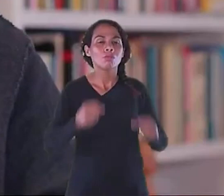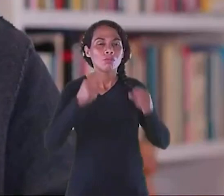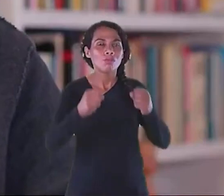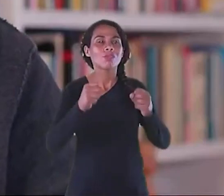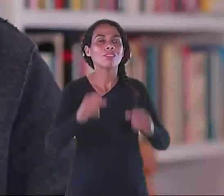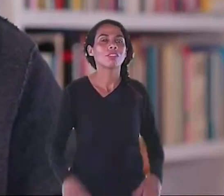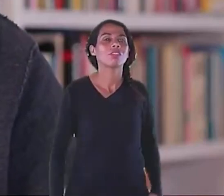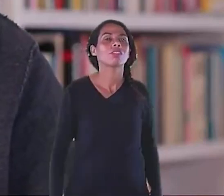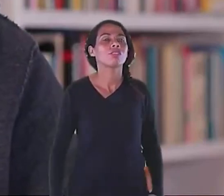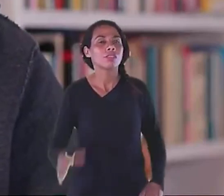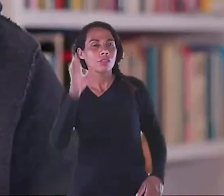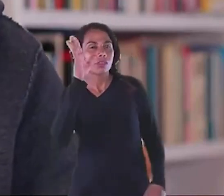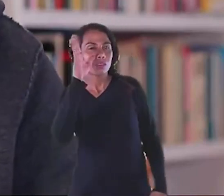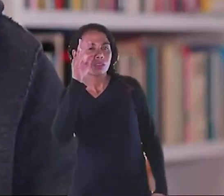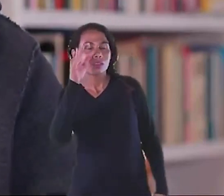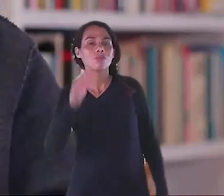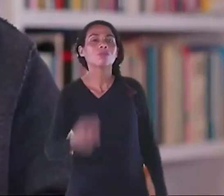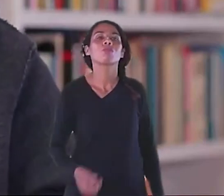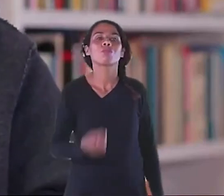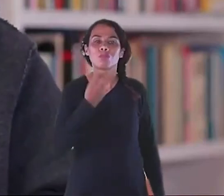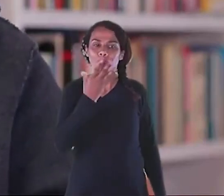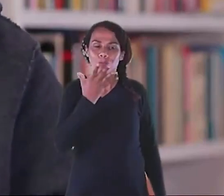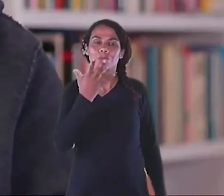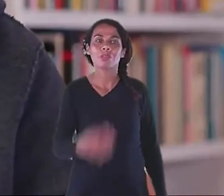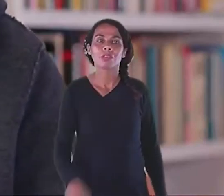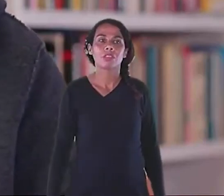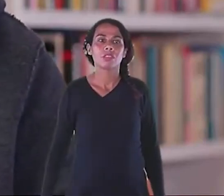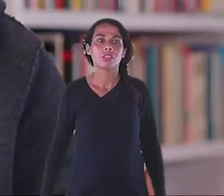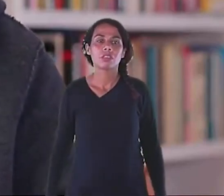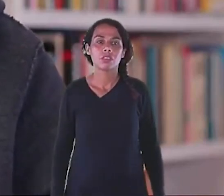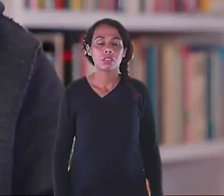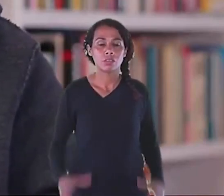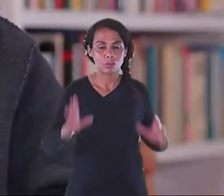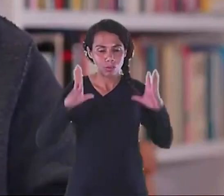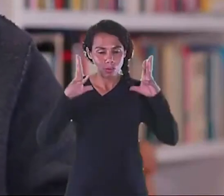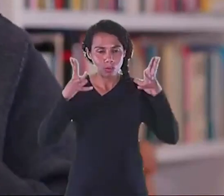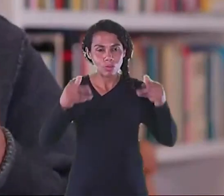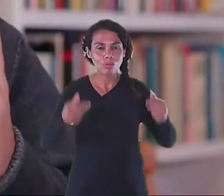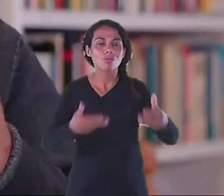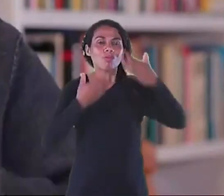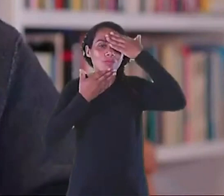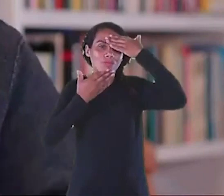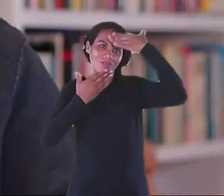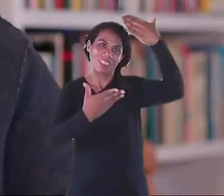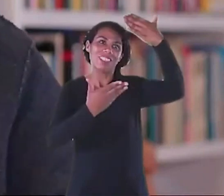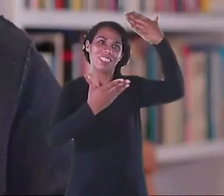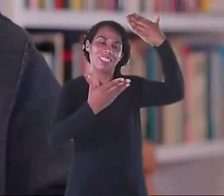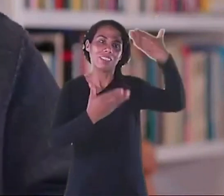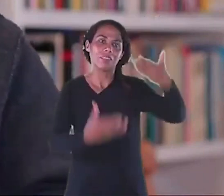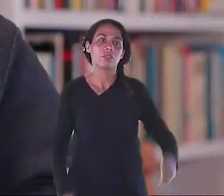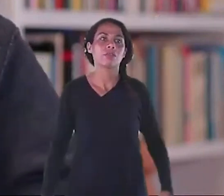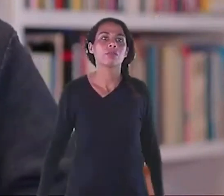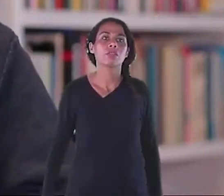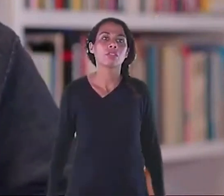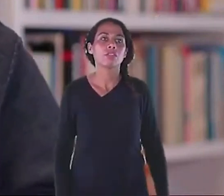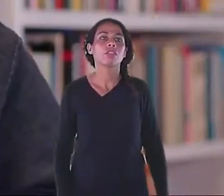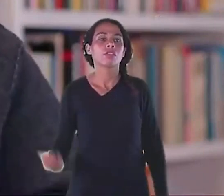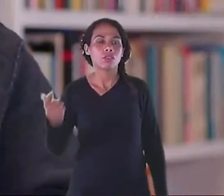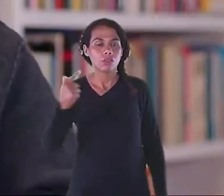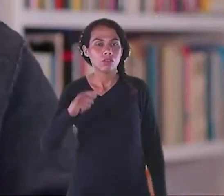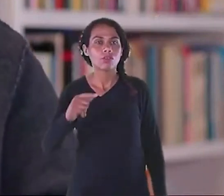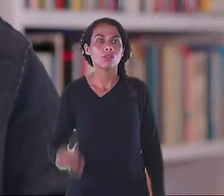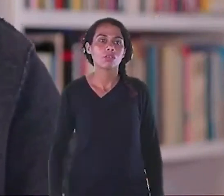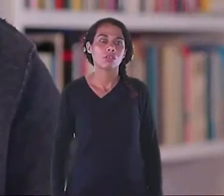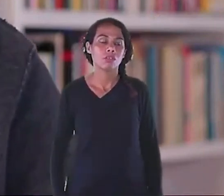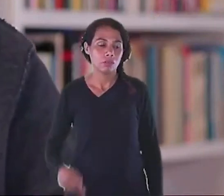Dijon está sentado em frente a uma estante com portas de vidro. Hoje eu tenho a alegria de receber novamente meu querido